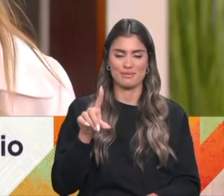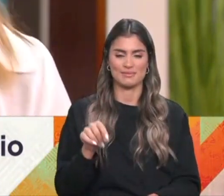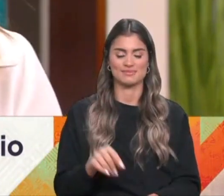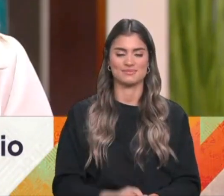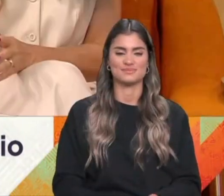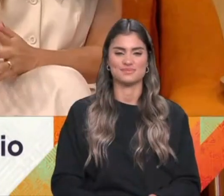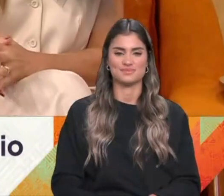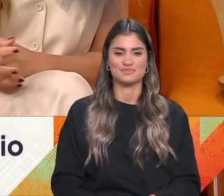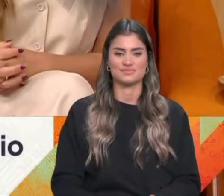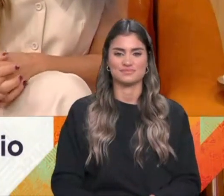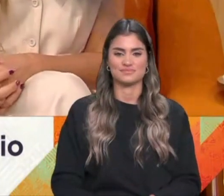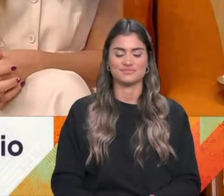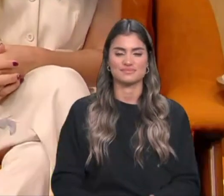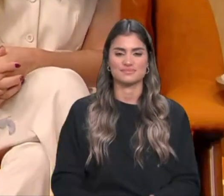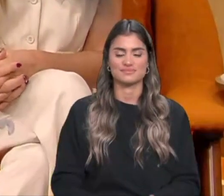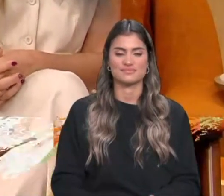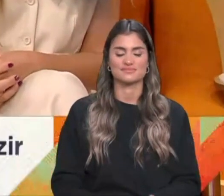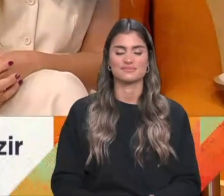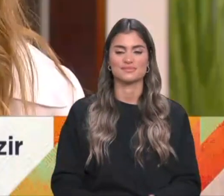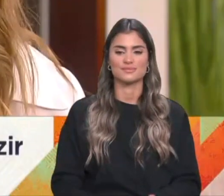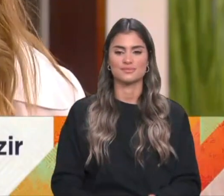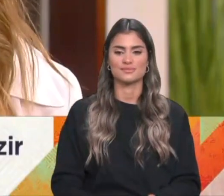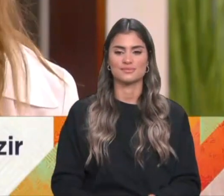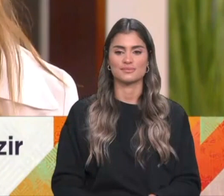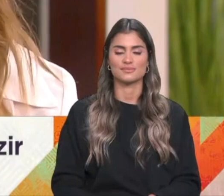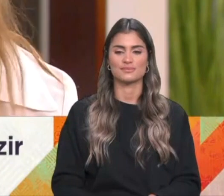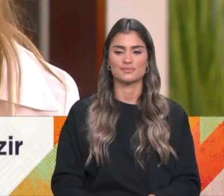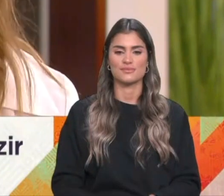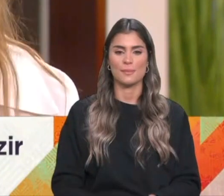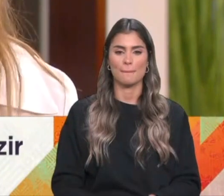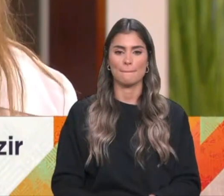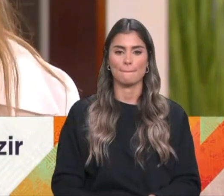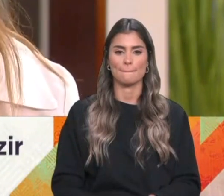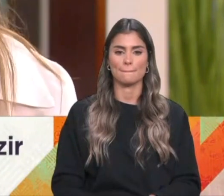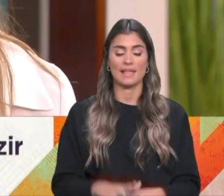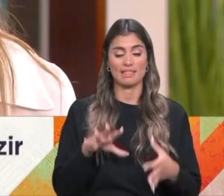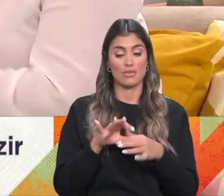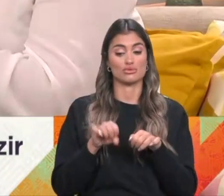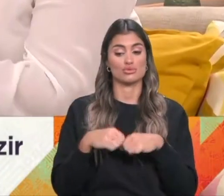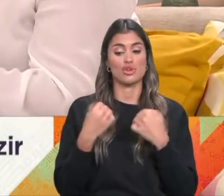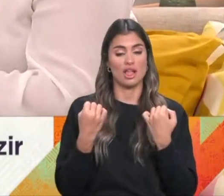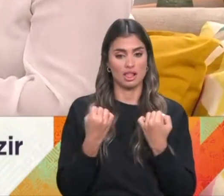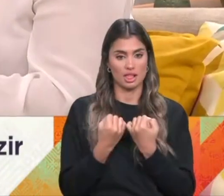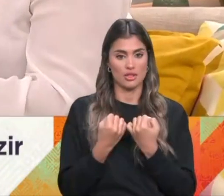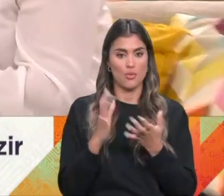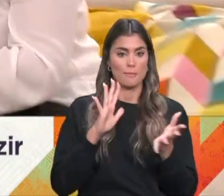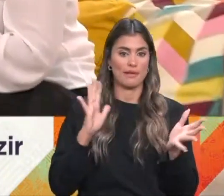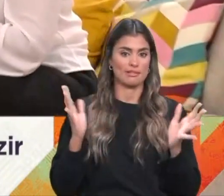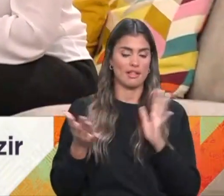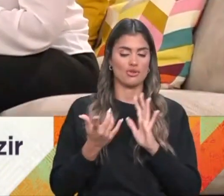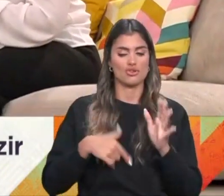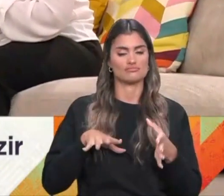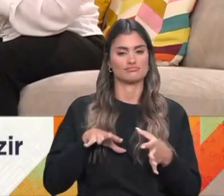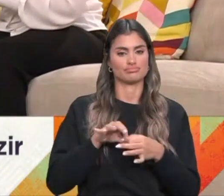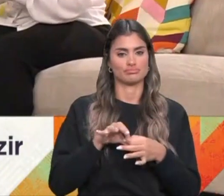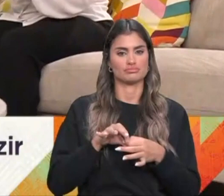portanto, desde logo, a parte social, a parte ambiental, que é a nós associamos mais à